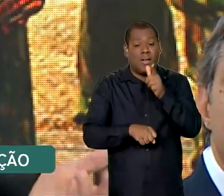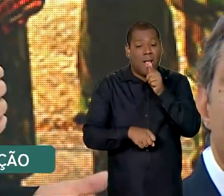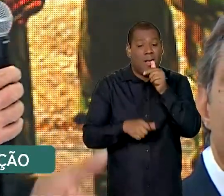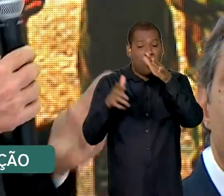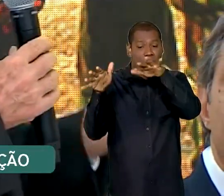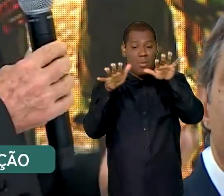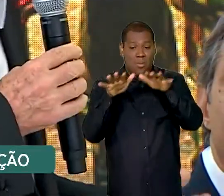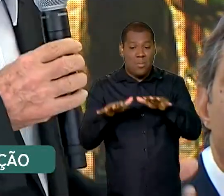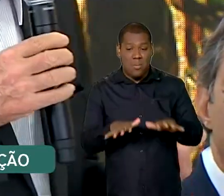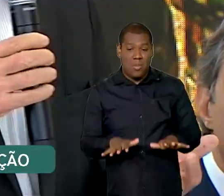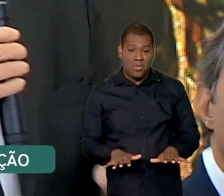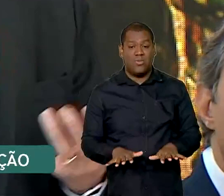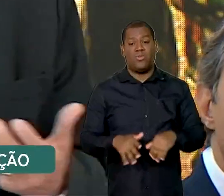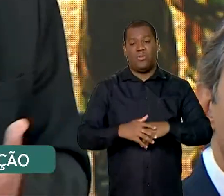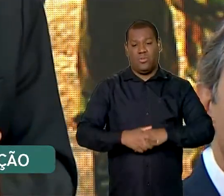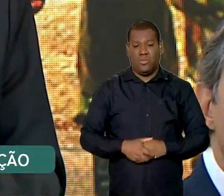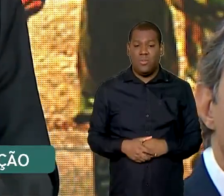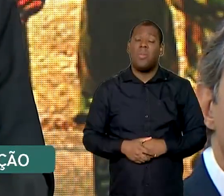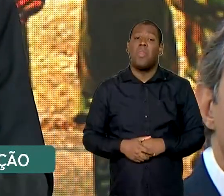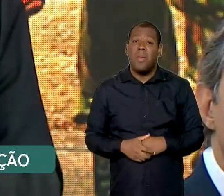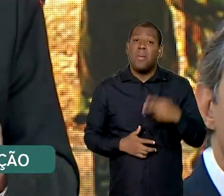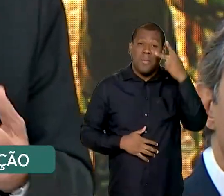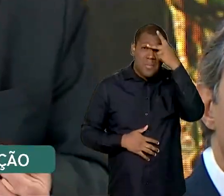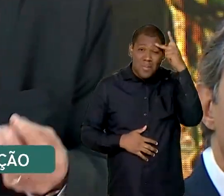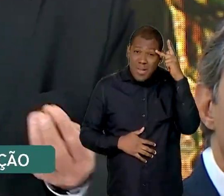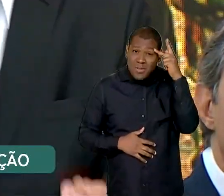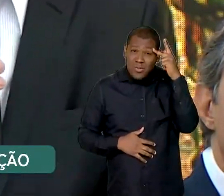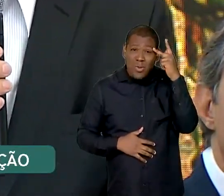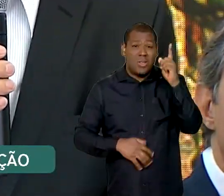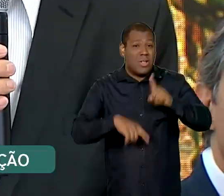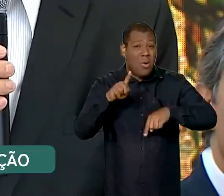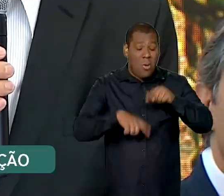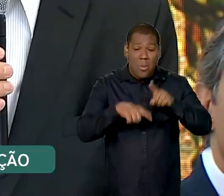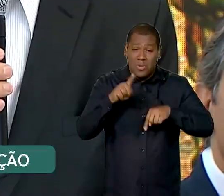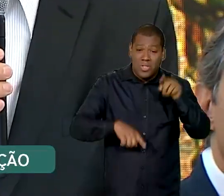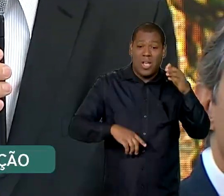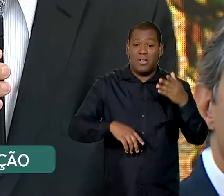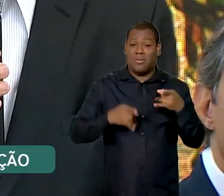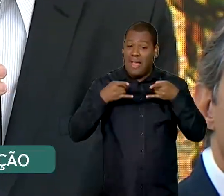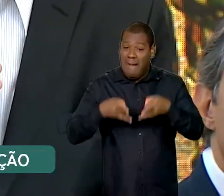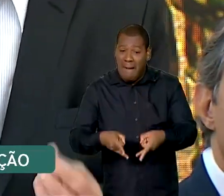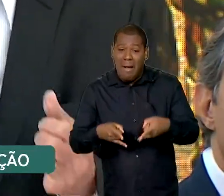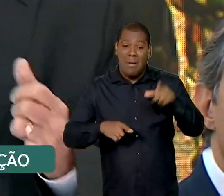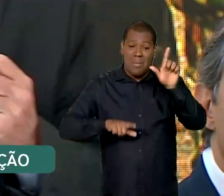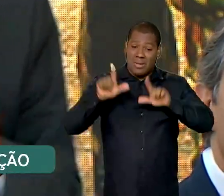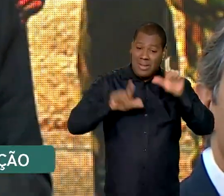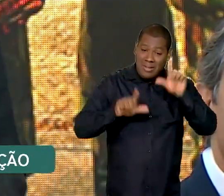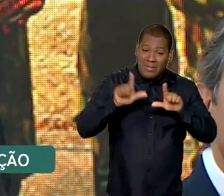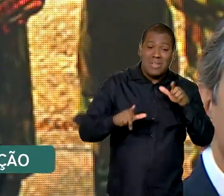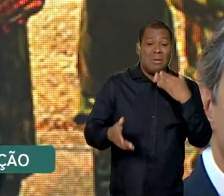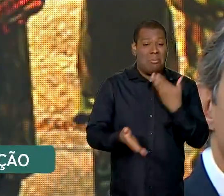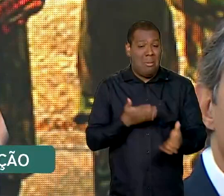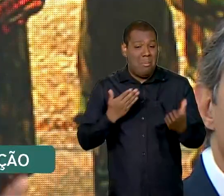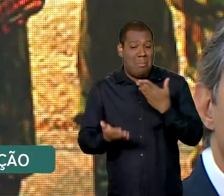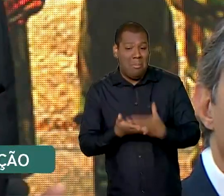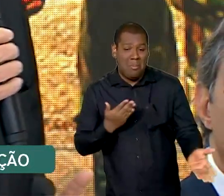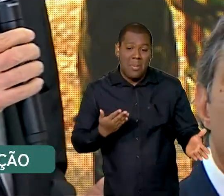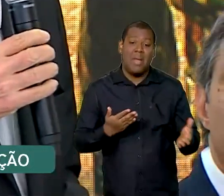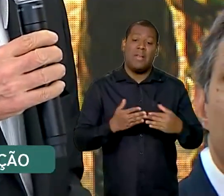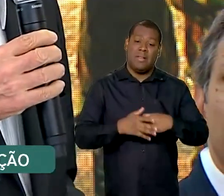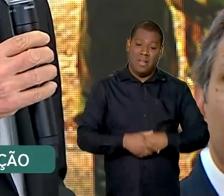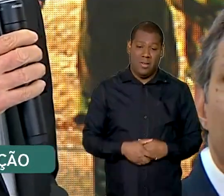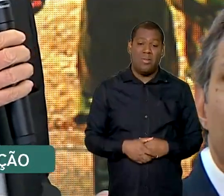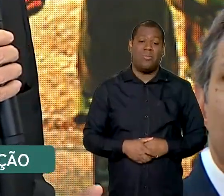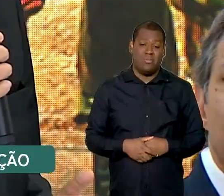Acho que muita gente perdeu muita coisa e nós temos que levar isso em conta, sabe? E por isso a Casa Civil,